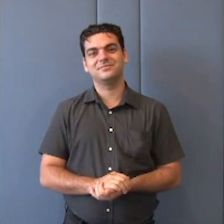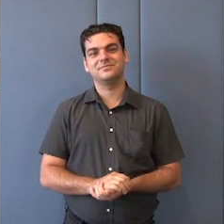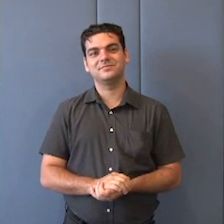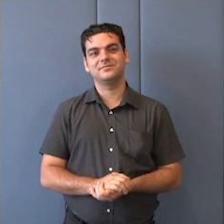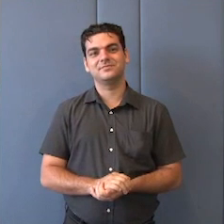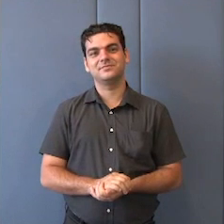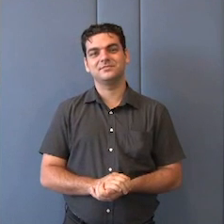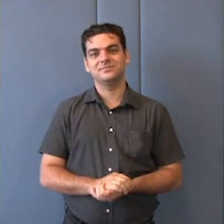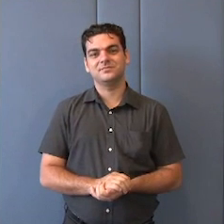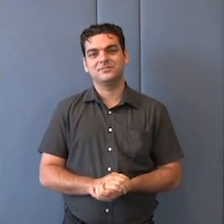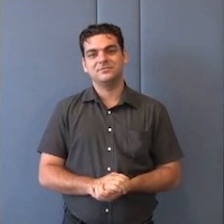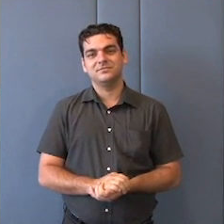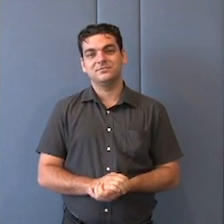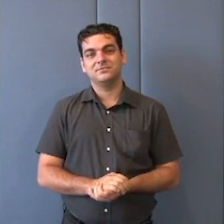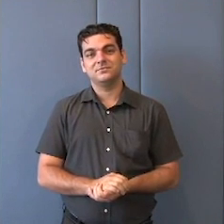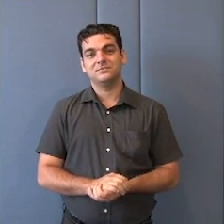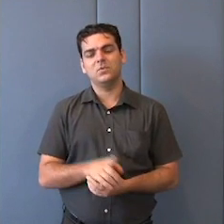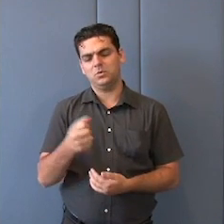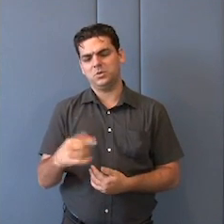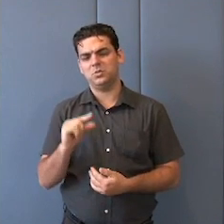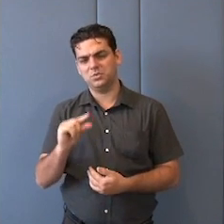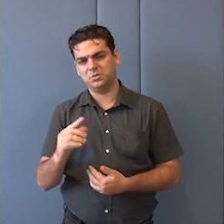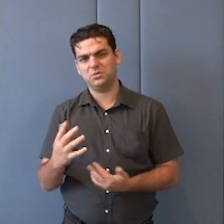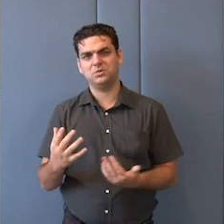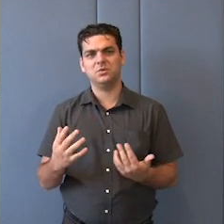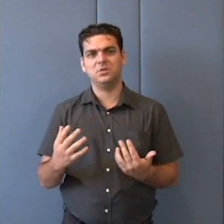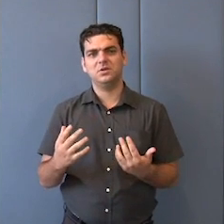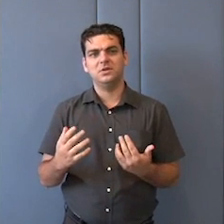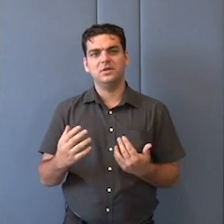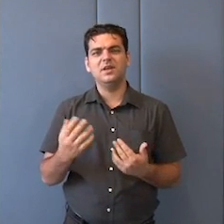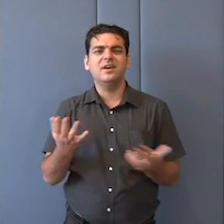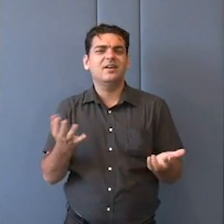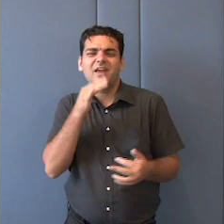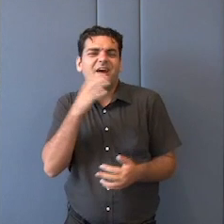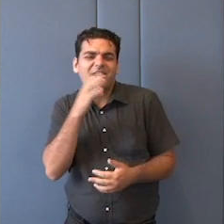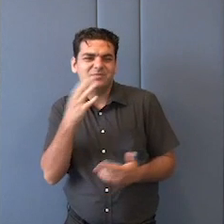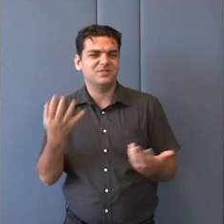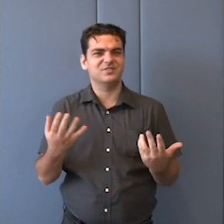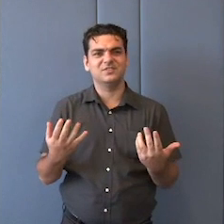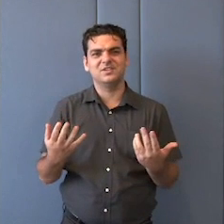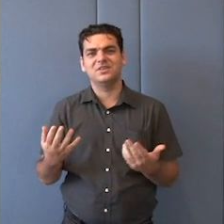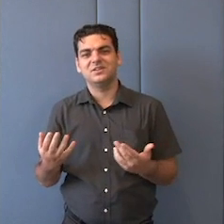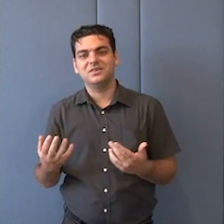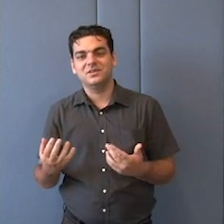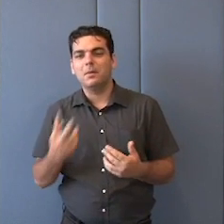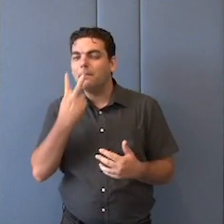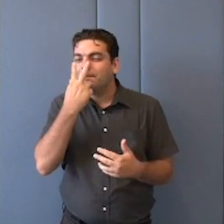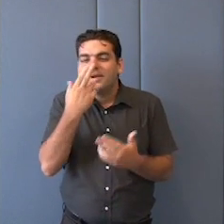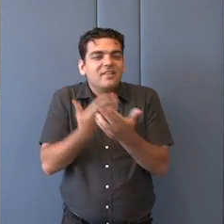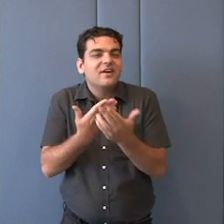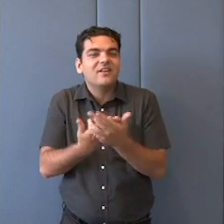Eu gostaria de falar um pouco, primeiro, depois, como é uma aula, queria que fosse realmente um formato de aula, que